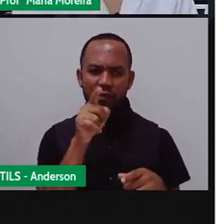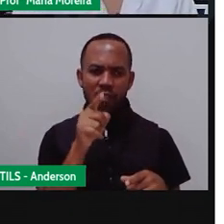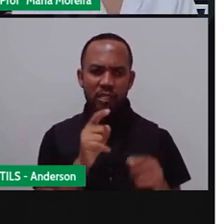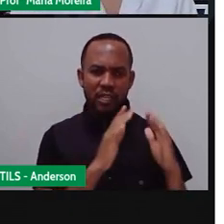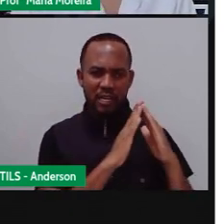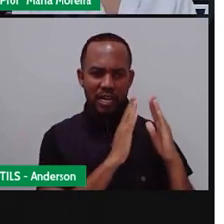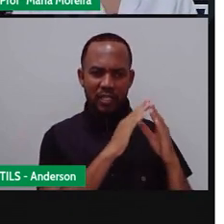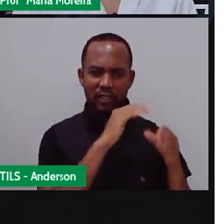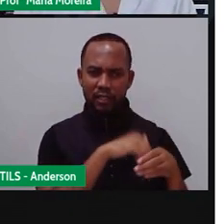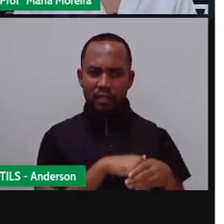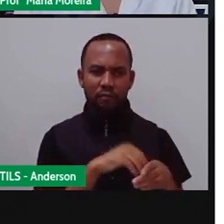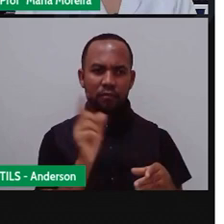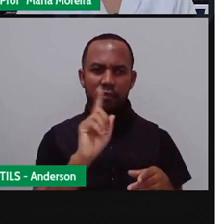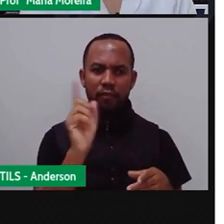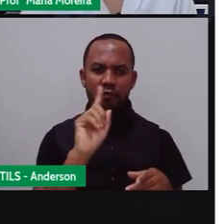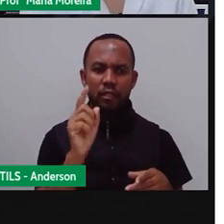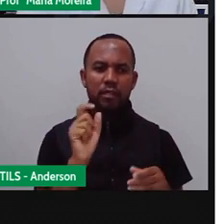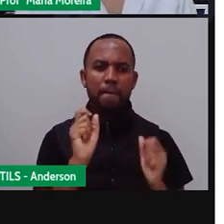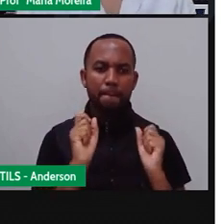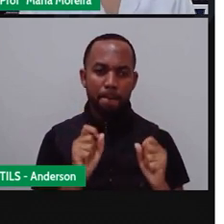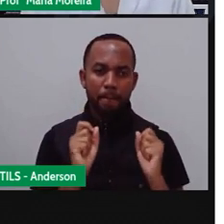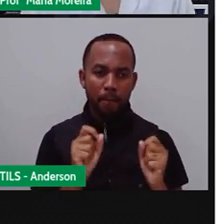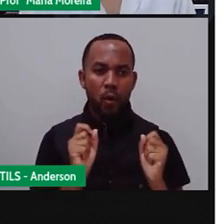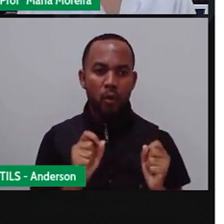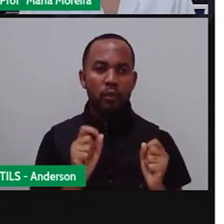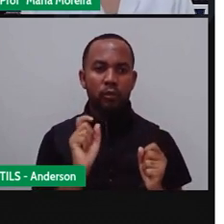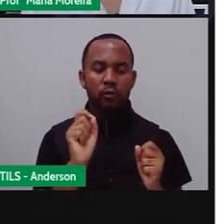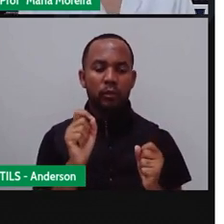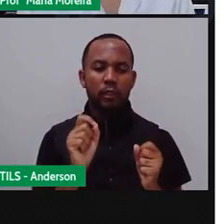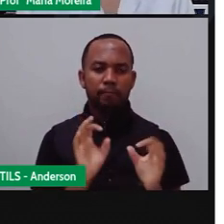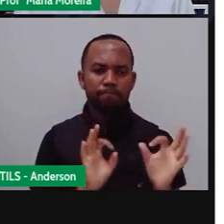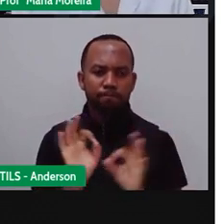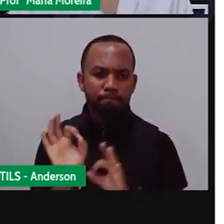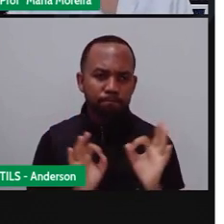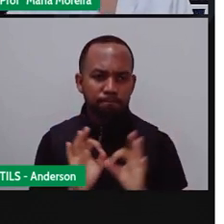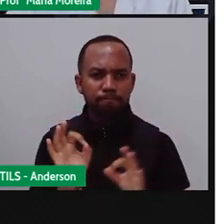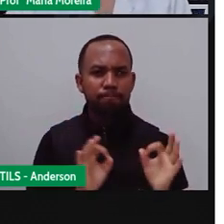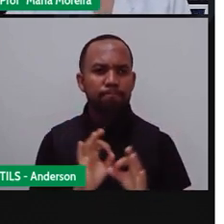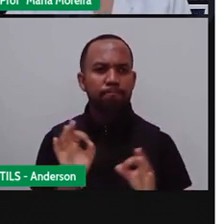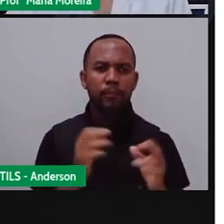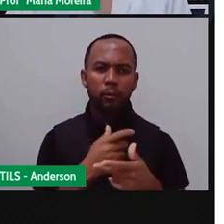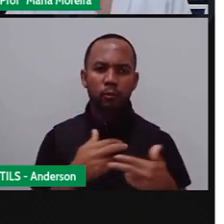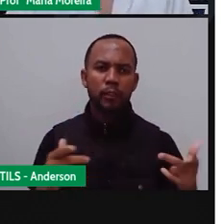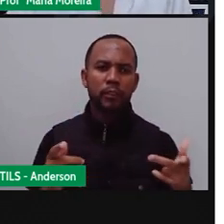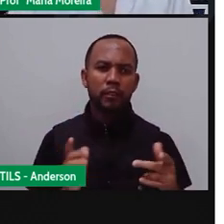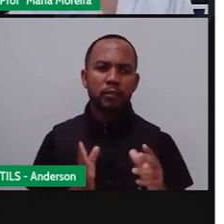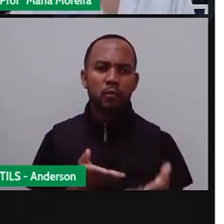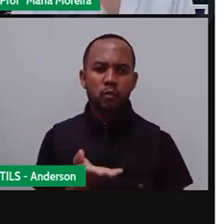manusear, né? E você poder ali ter o controle daquela coisa, certo?